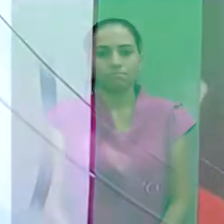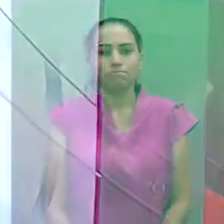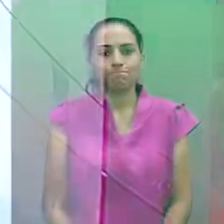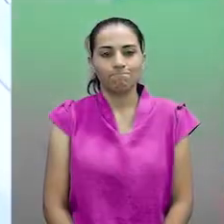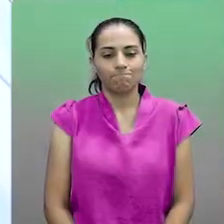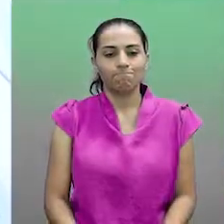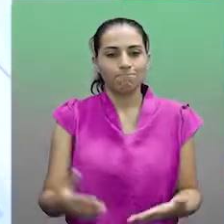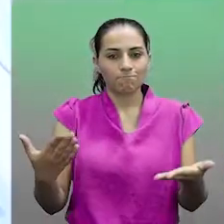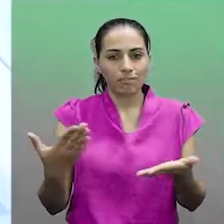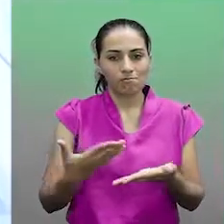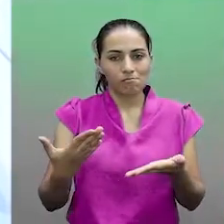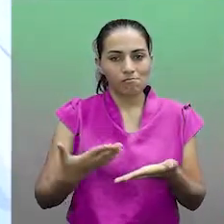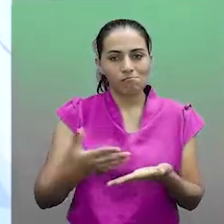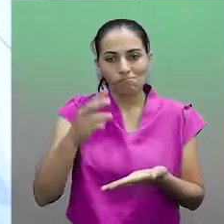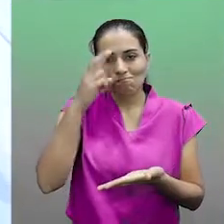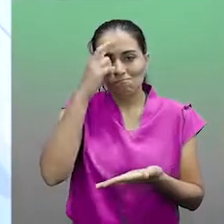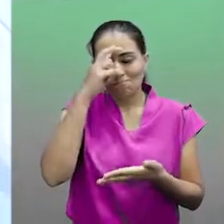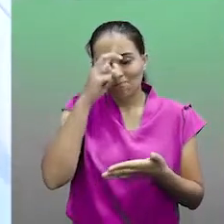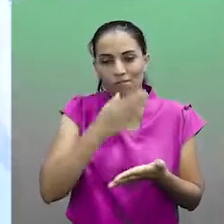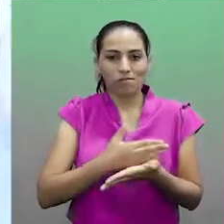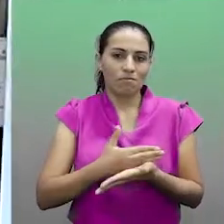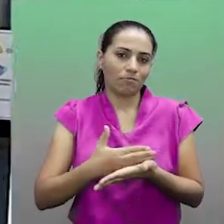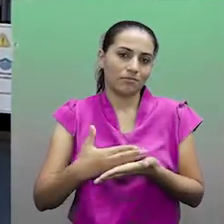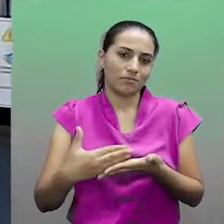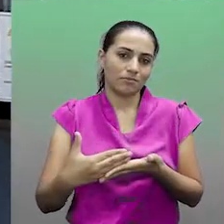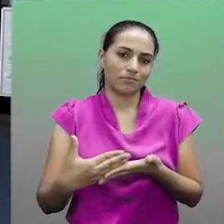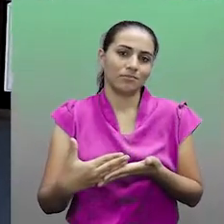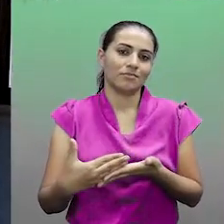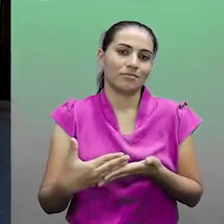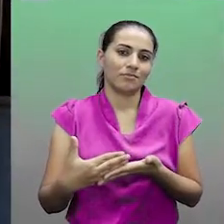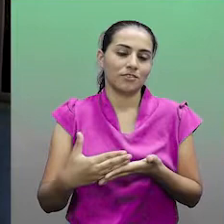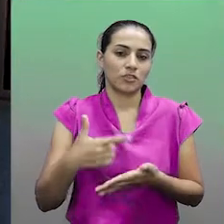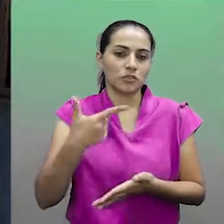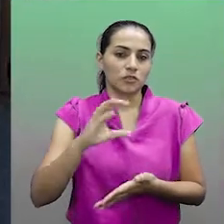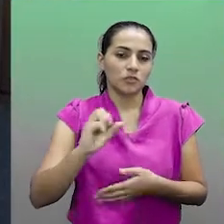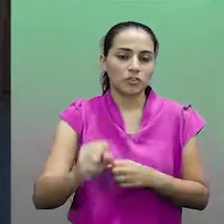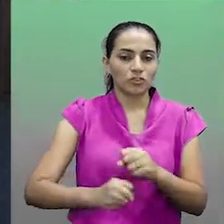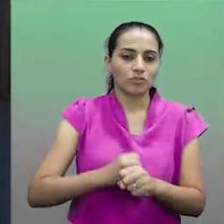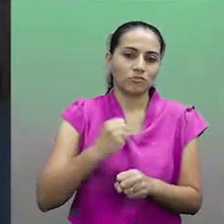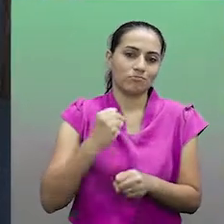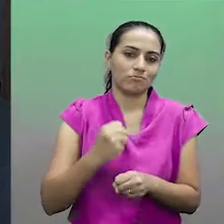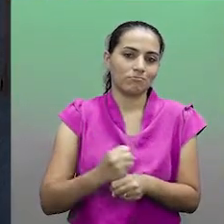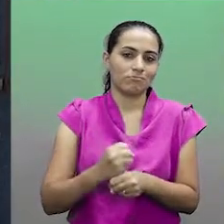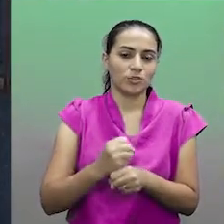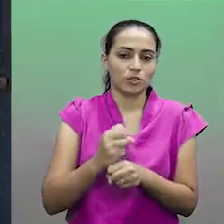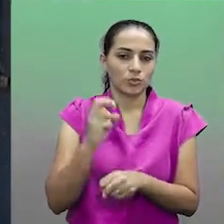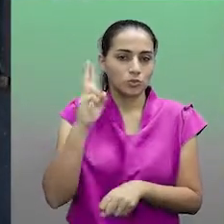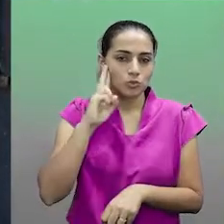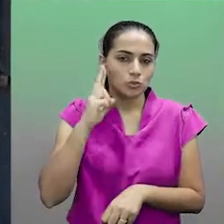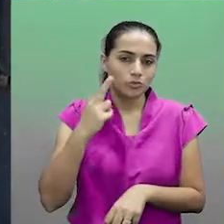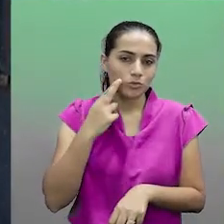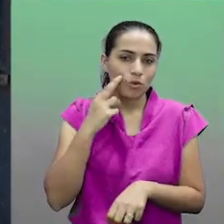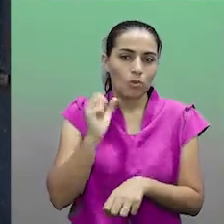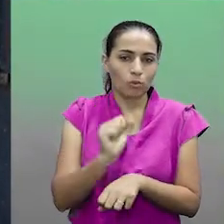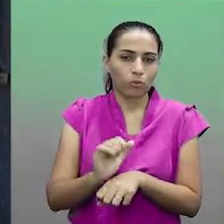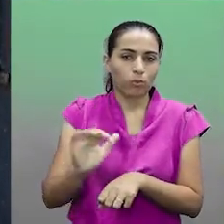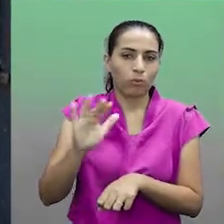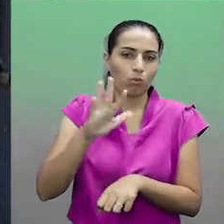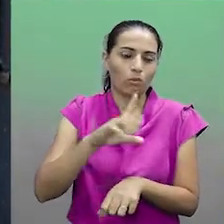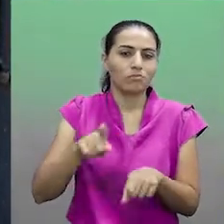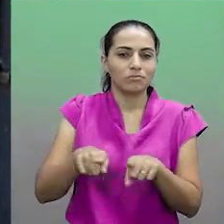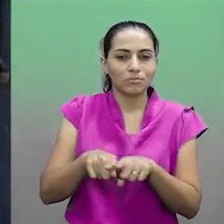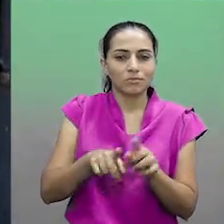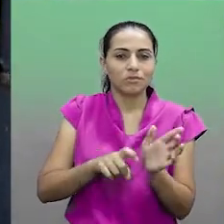E assim começa a minha história. 20 anos no município de Cacoal, estado de Rondônia, aonde eu cheguei